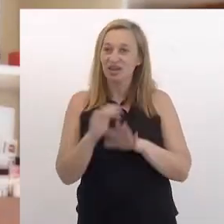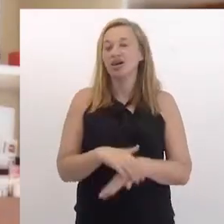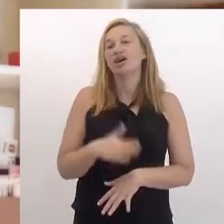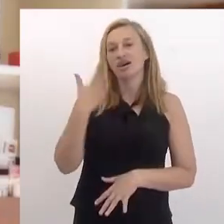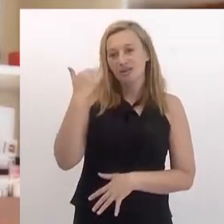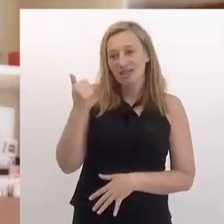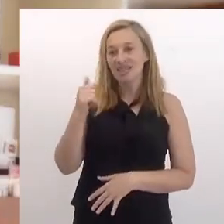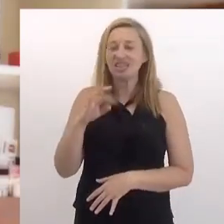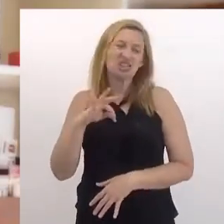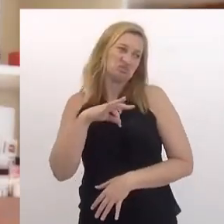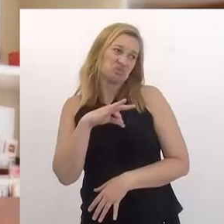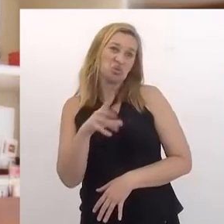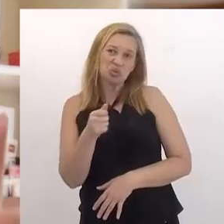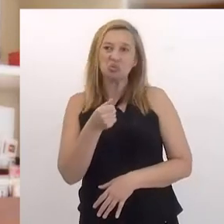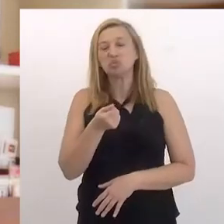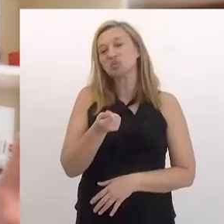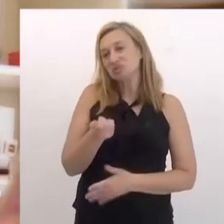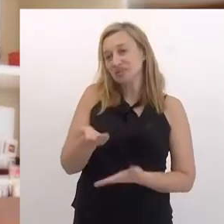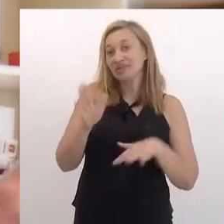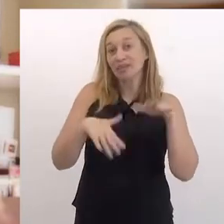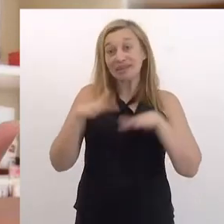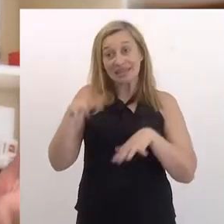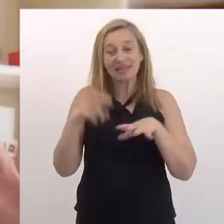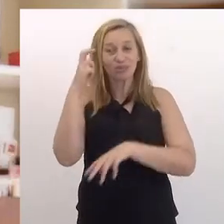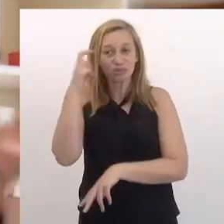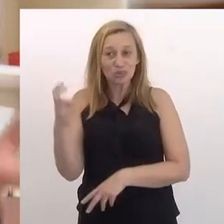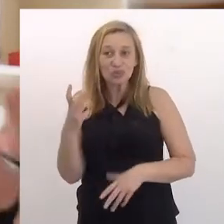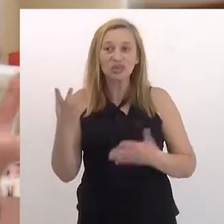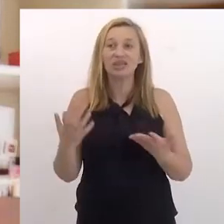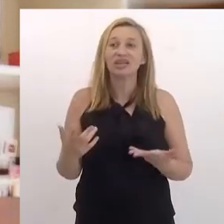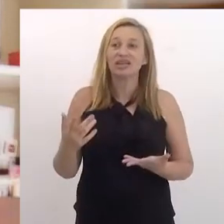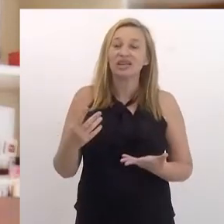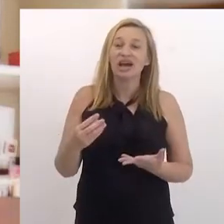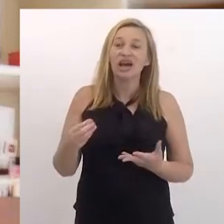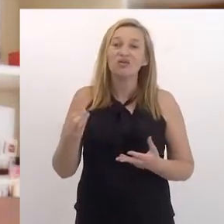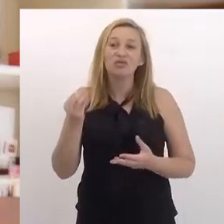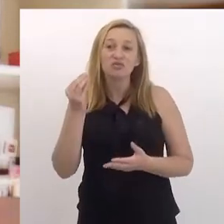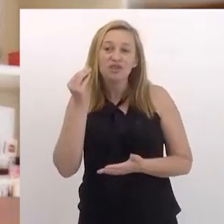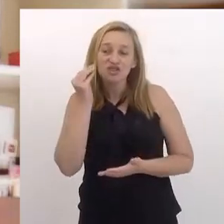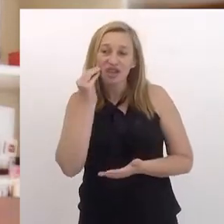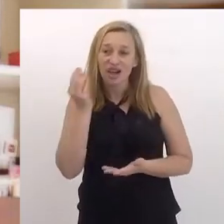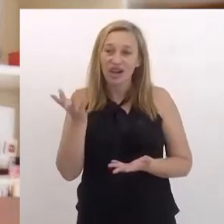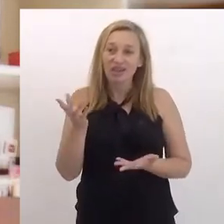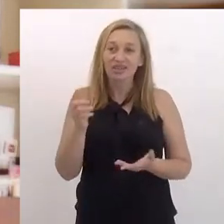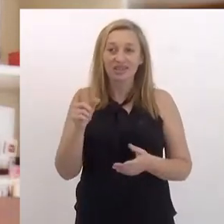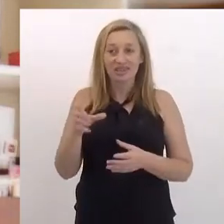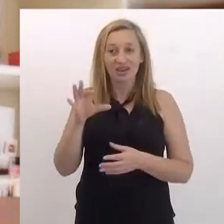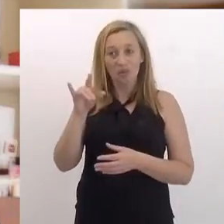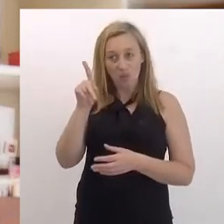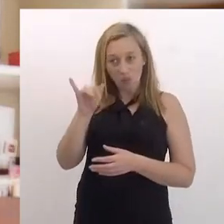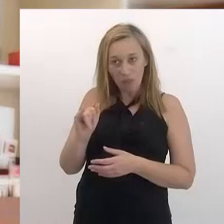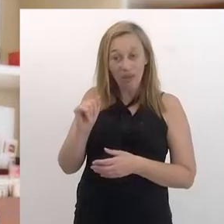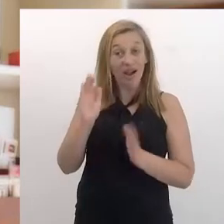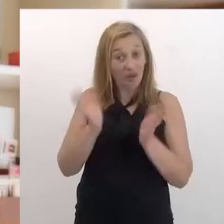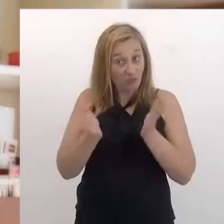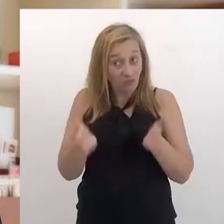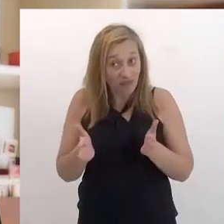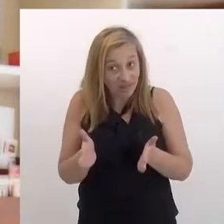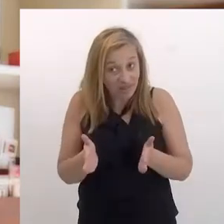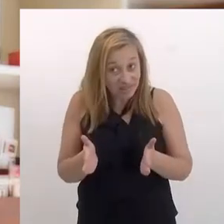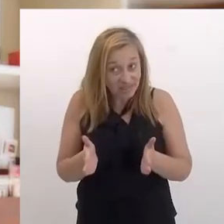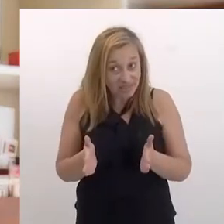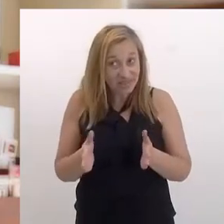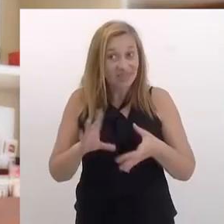aí na hora de me despedir, claro que eu sei que nem todo mundo, né? Dependendo da cultura. E aí eu fui beijar, mas nessa Copa